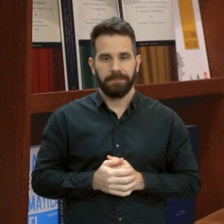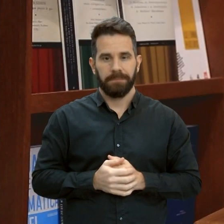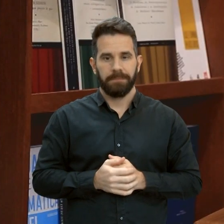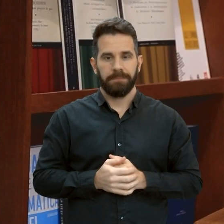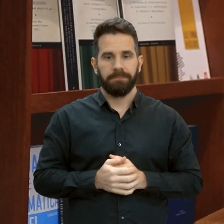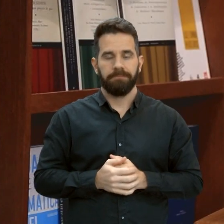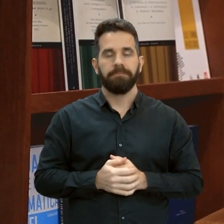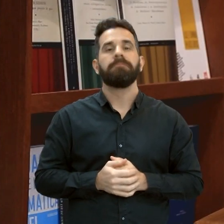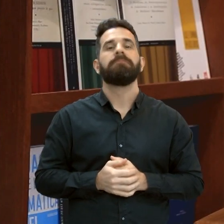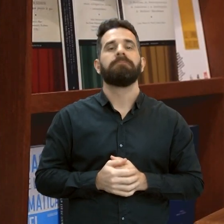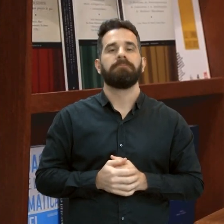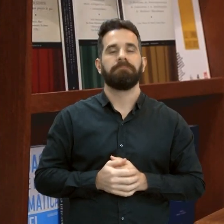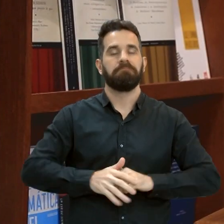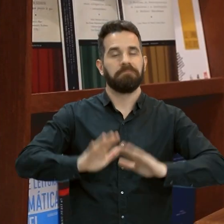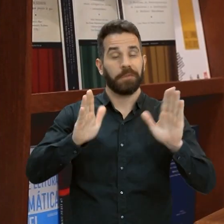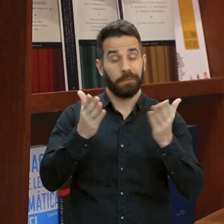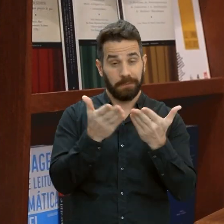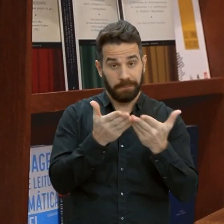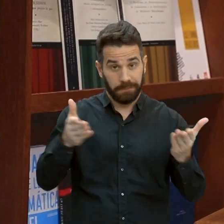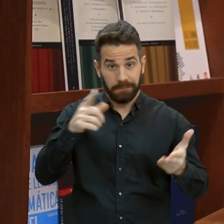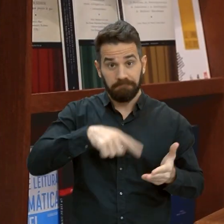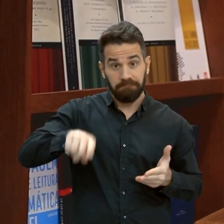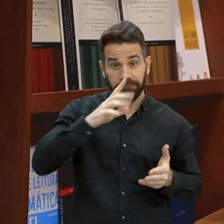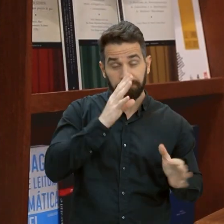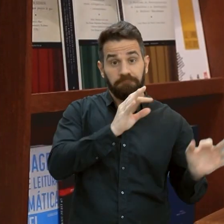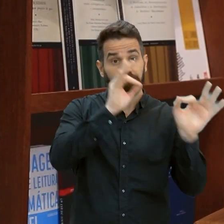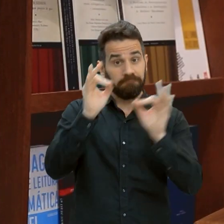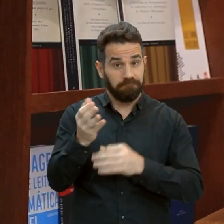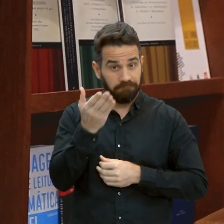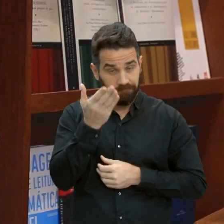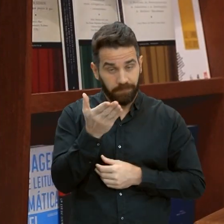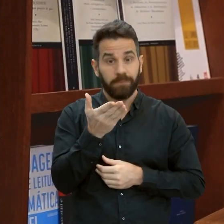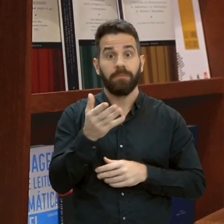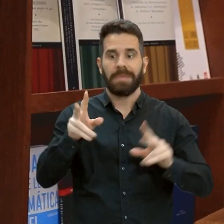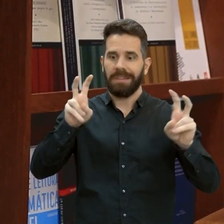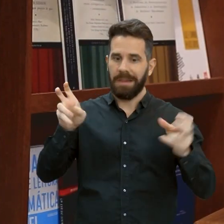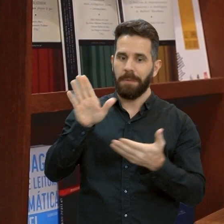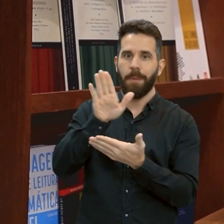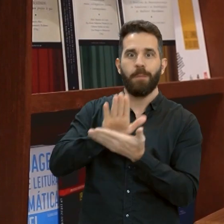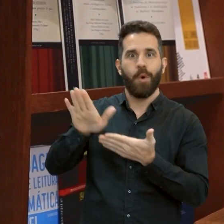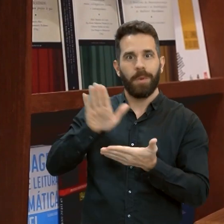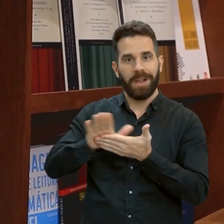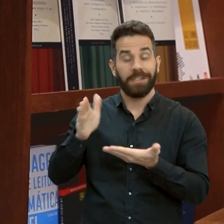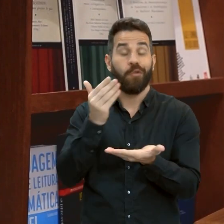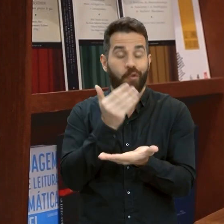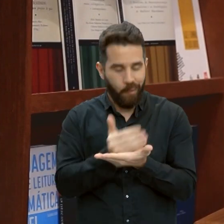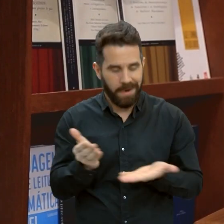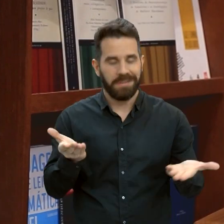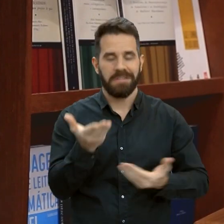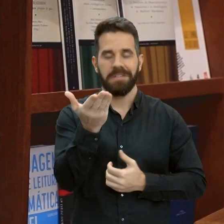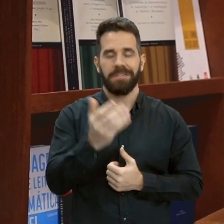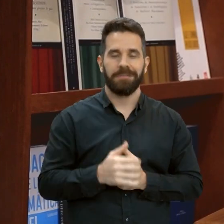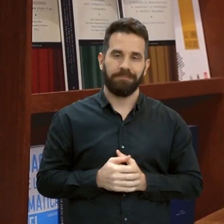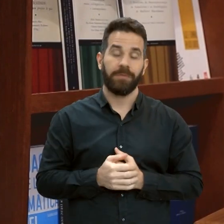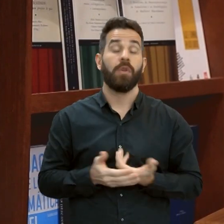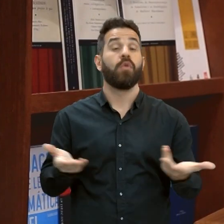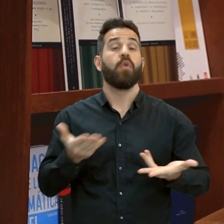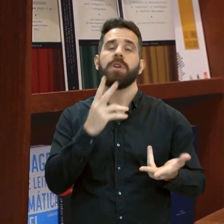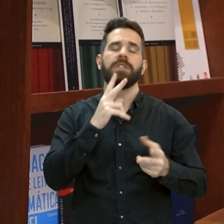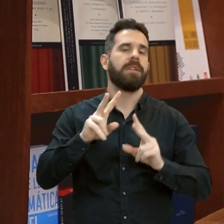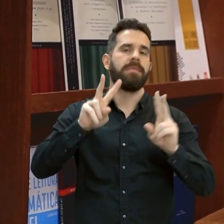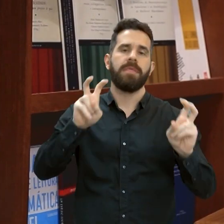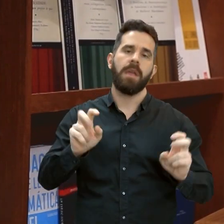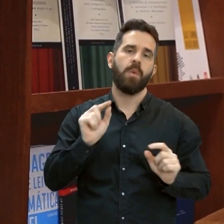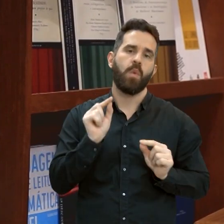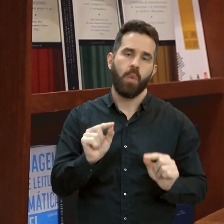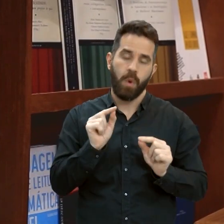Olá pra você que nos acompanha, o quadro Publicações está no ar e hoje a gente vai falar um pouco sobre a